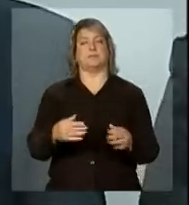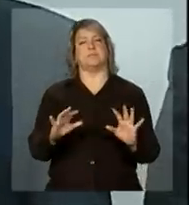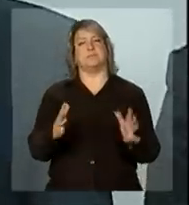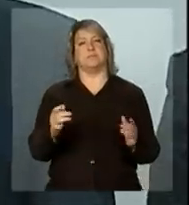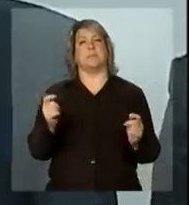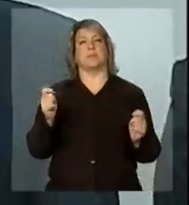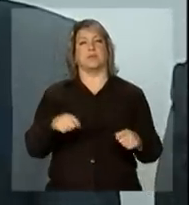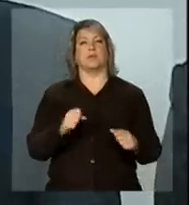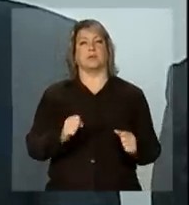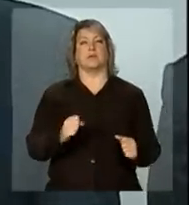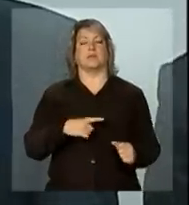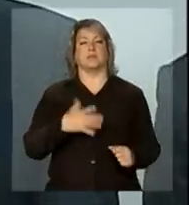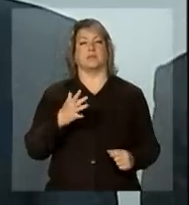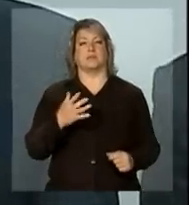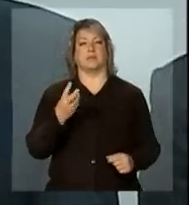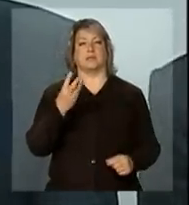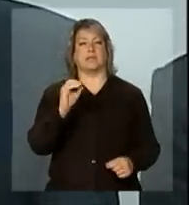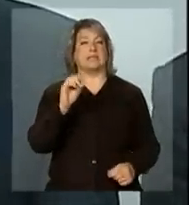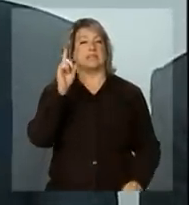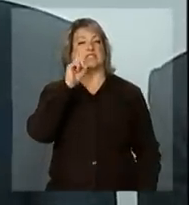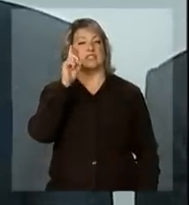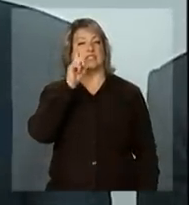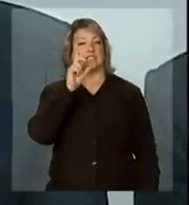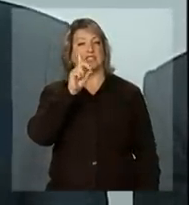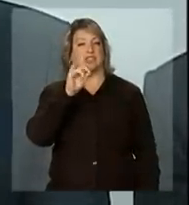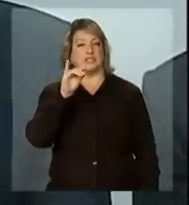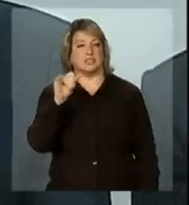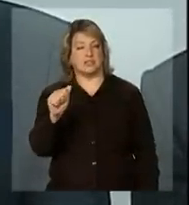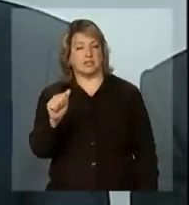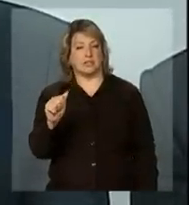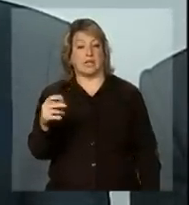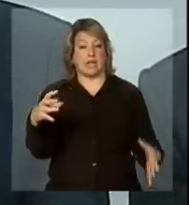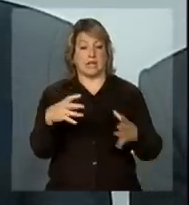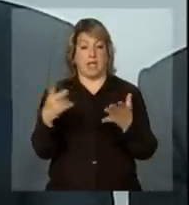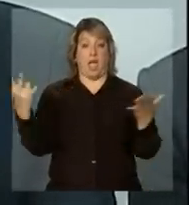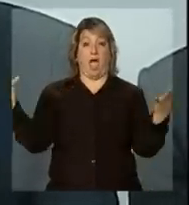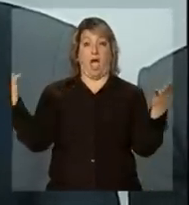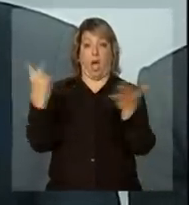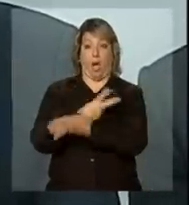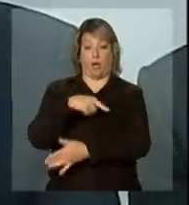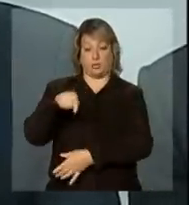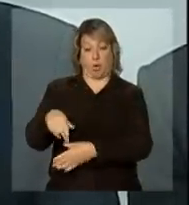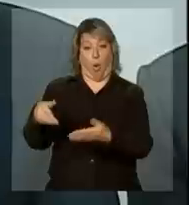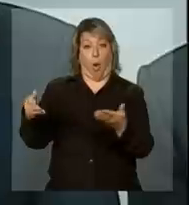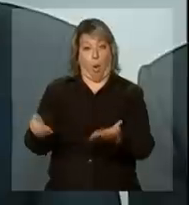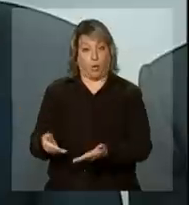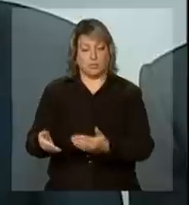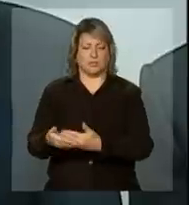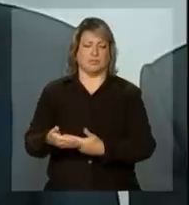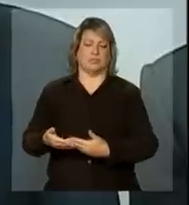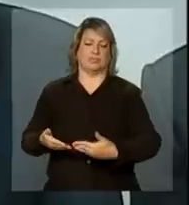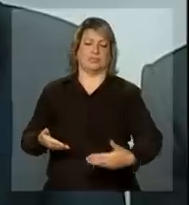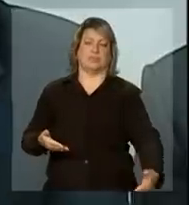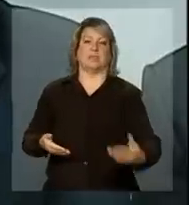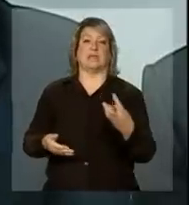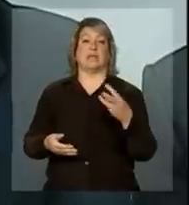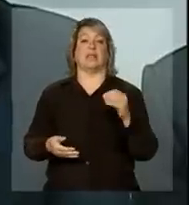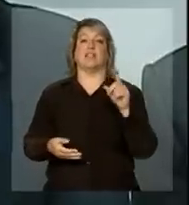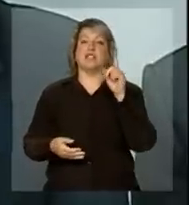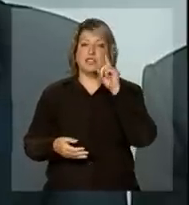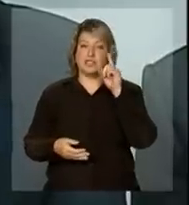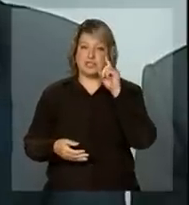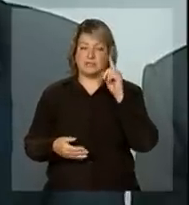30 e poucos dias entre a ocorrência do desastre e o reconhecimento.